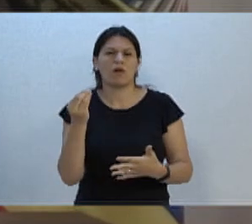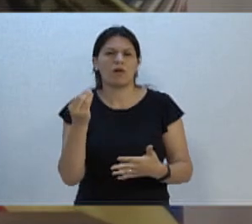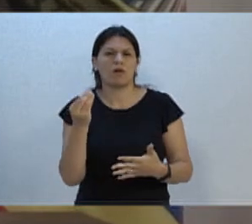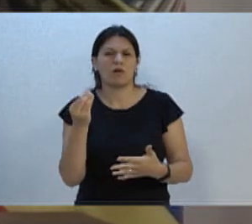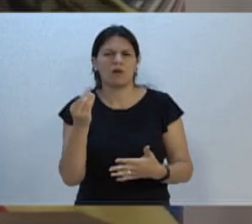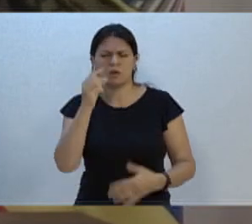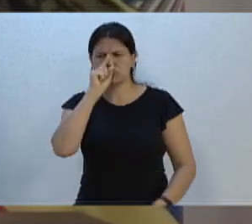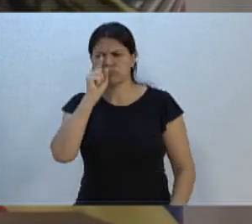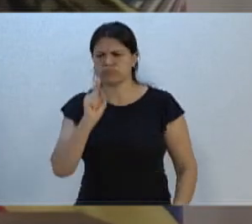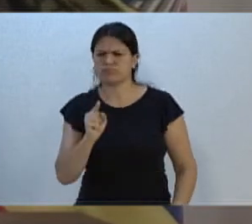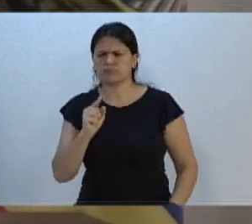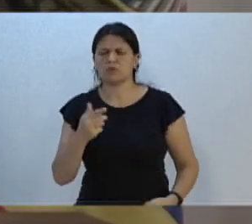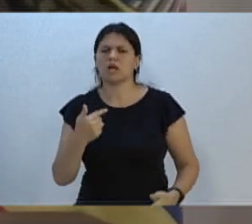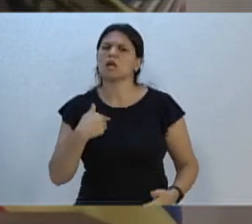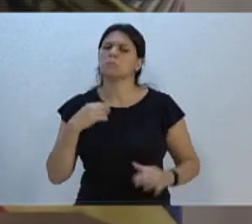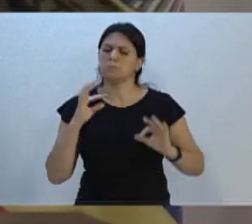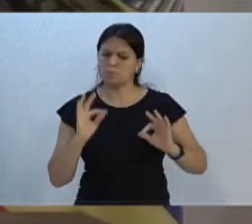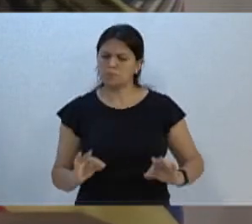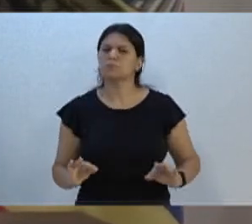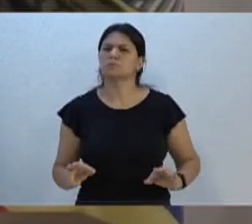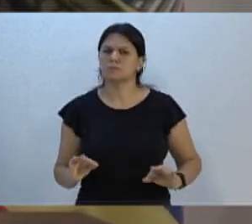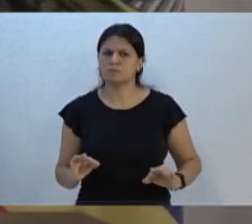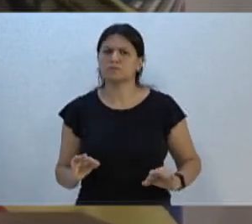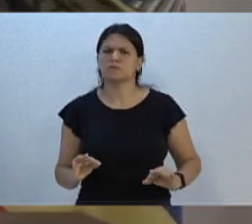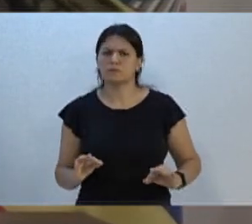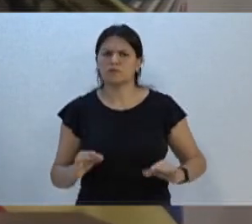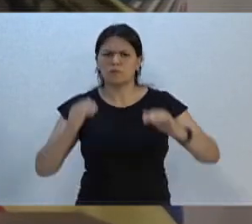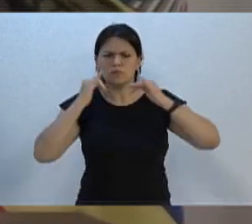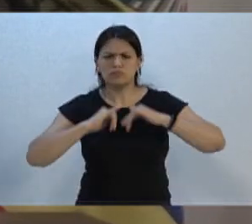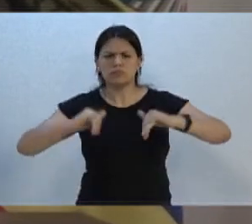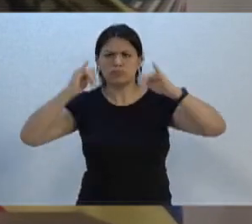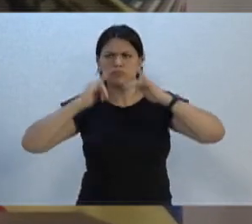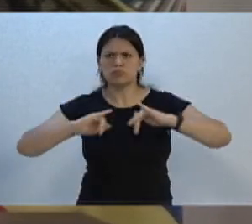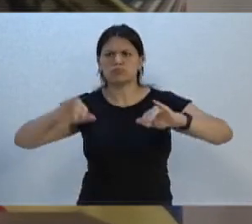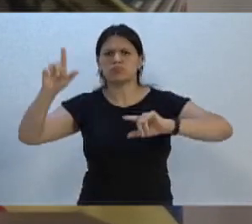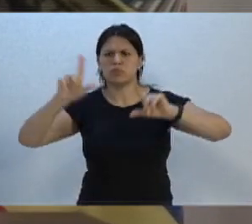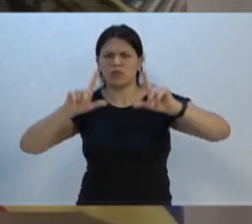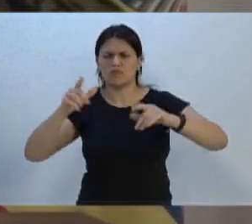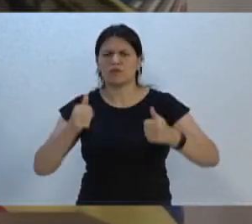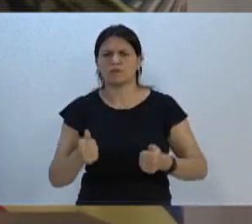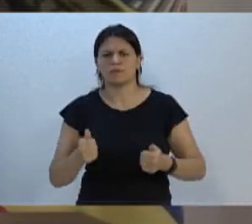poder, pode ter certeza que eu vou trazer à imprensa e eu vou fazer mais divulgações desse fato. Obrigado, senhor presidente.